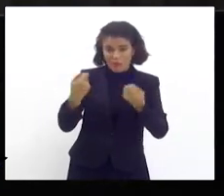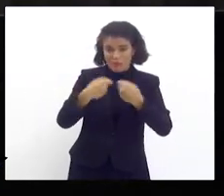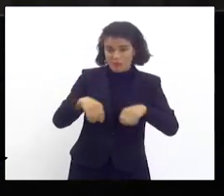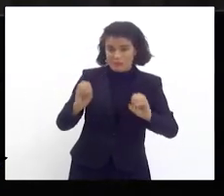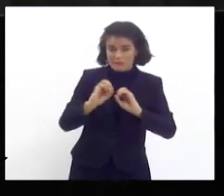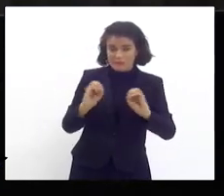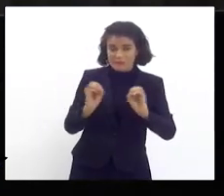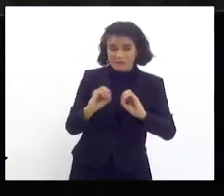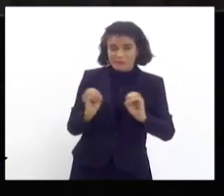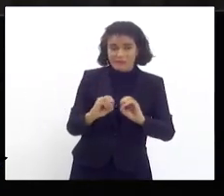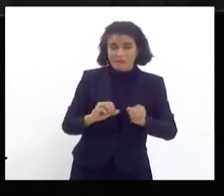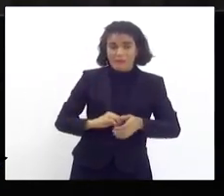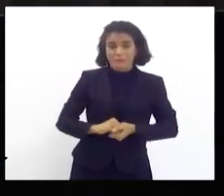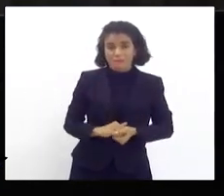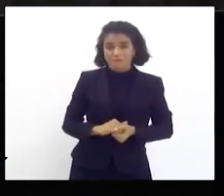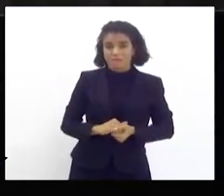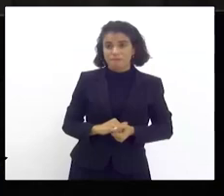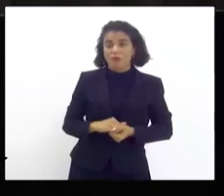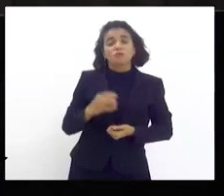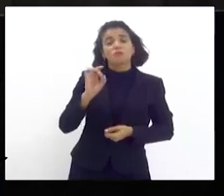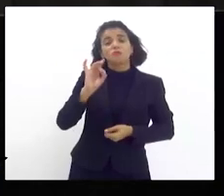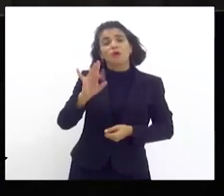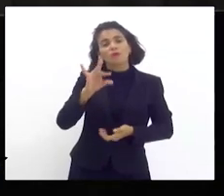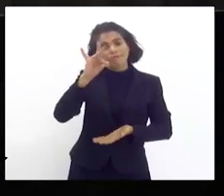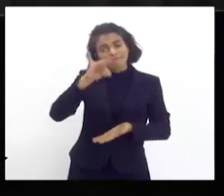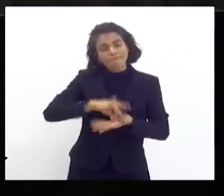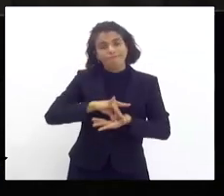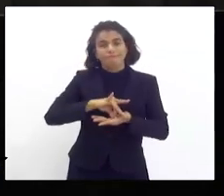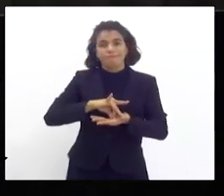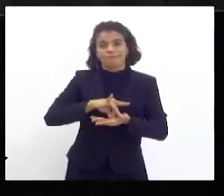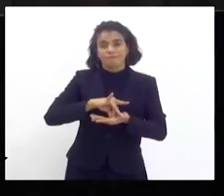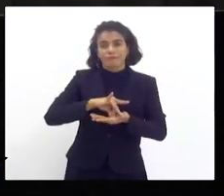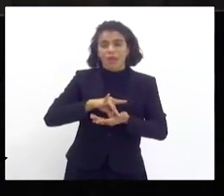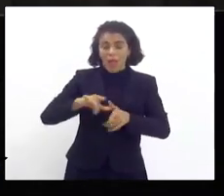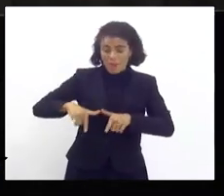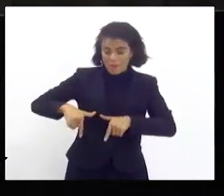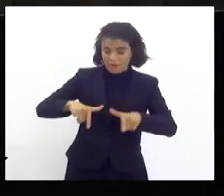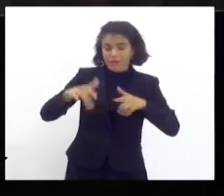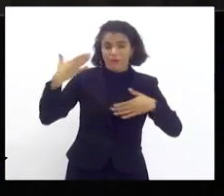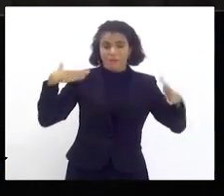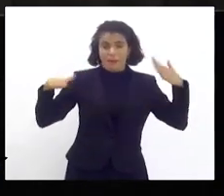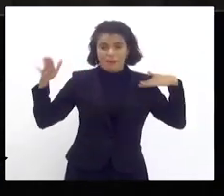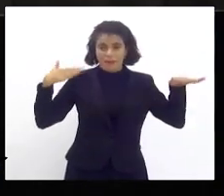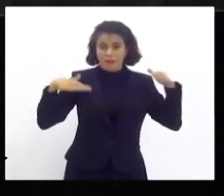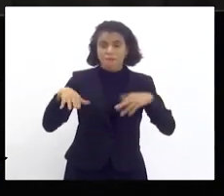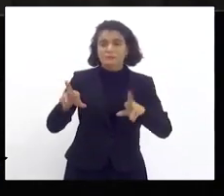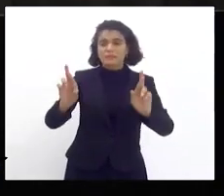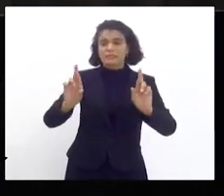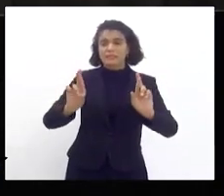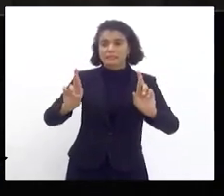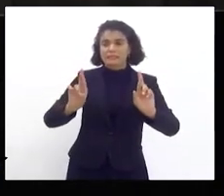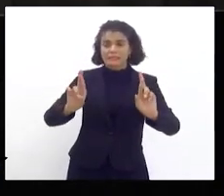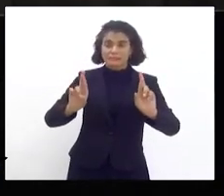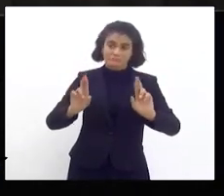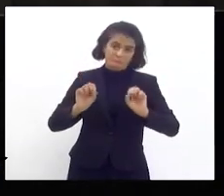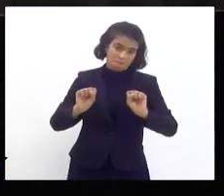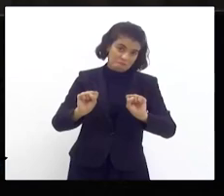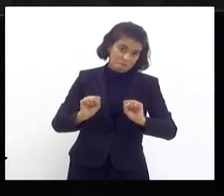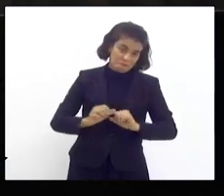Nós só queremos o que realmente aconteceu. De fato, as providências que a Marinha tomou espero que possa acontecer